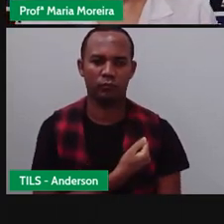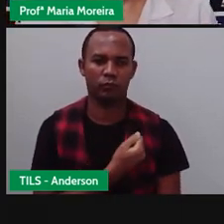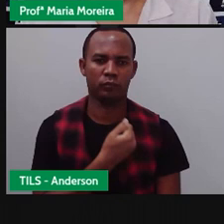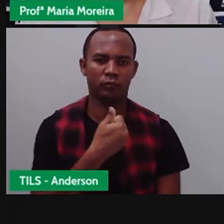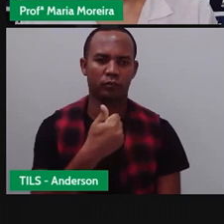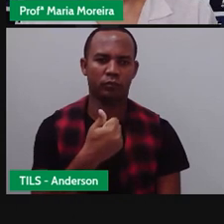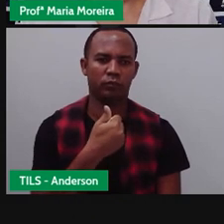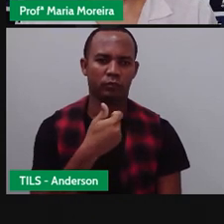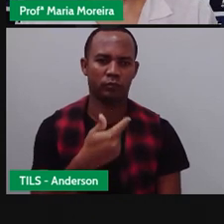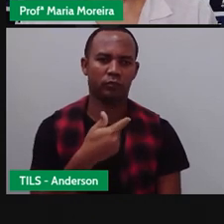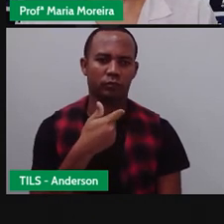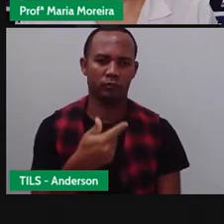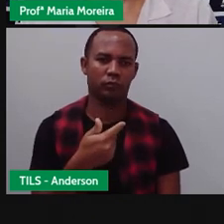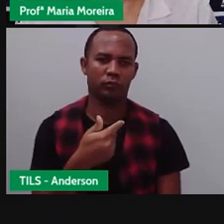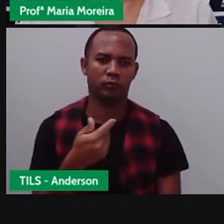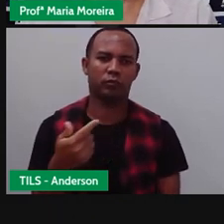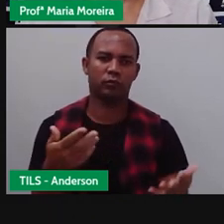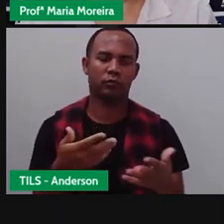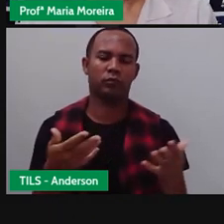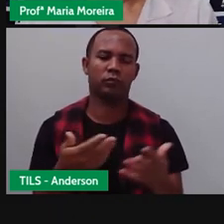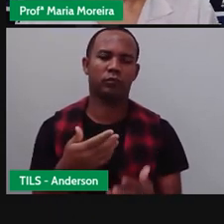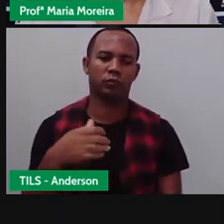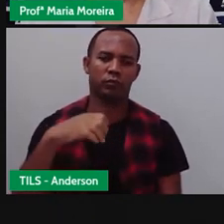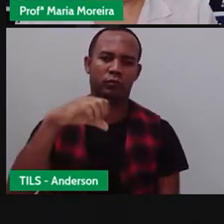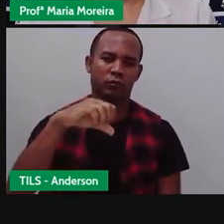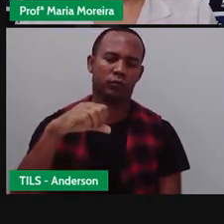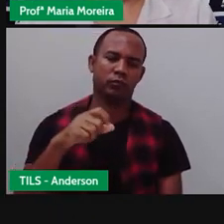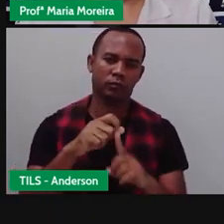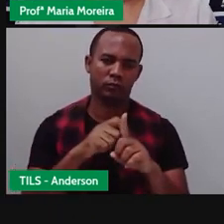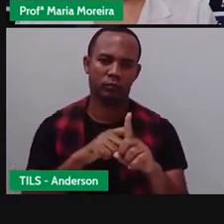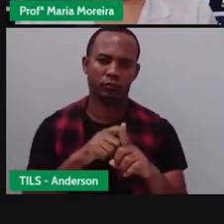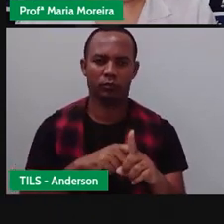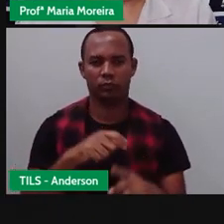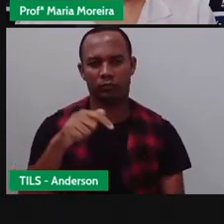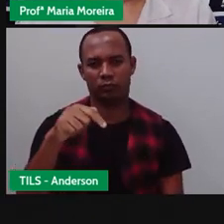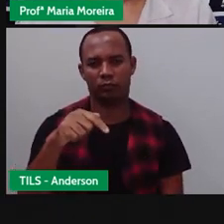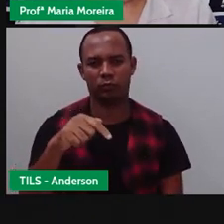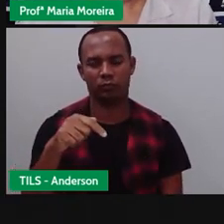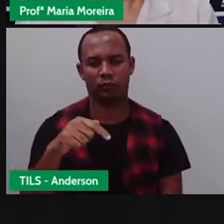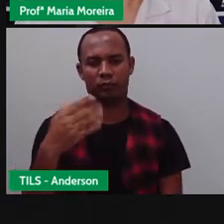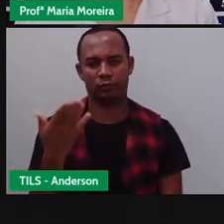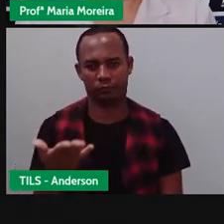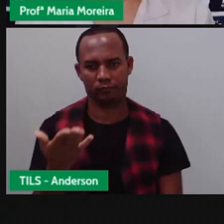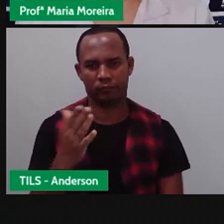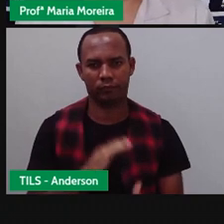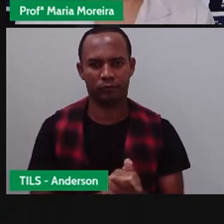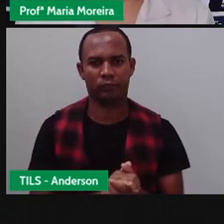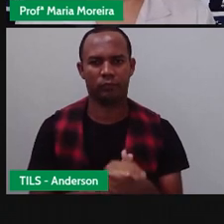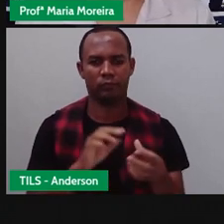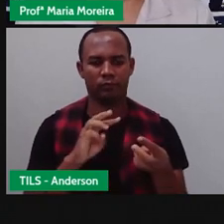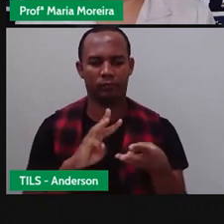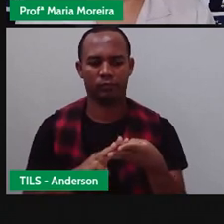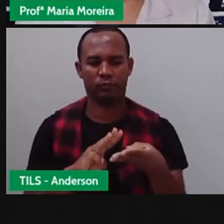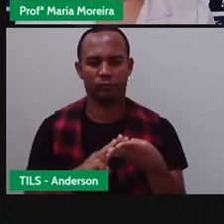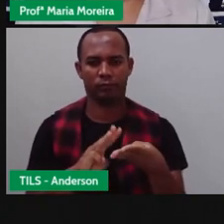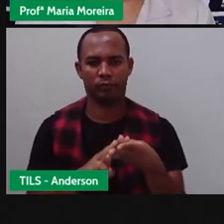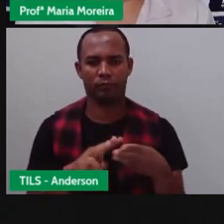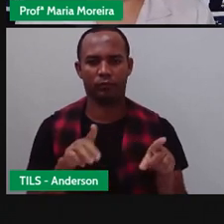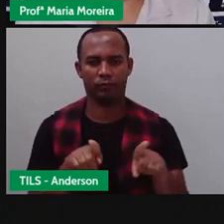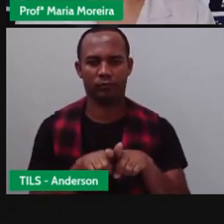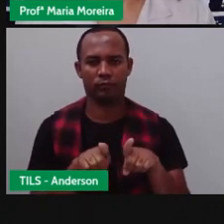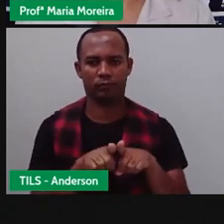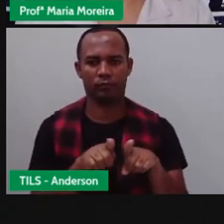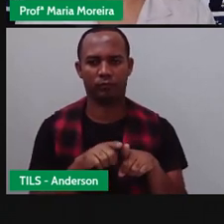Dia 9 do mês 7 de 2021, nossa área de conhecimento interdisciplinar, matemática e ciências da